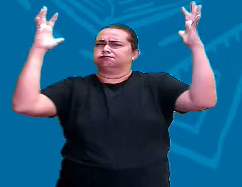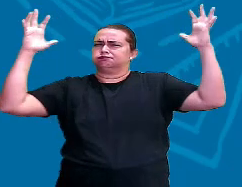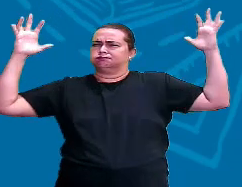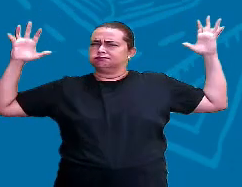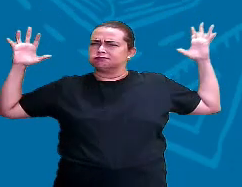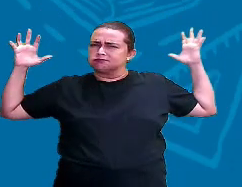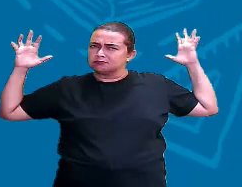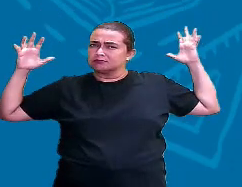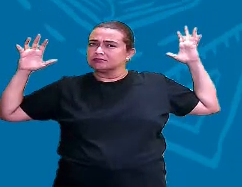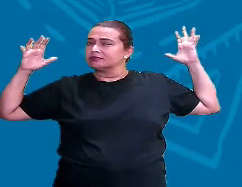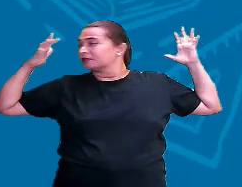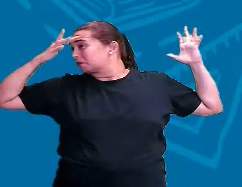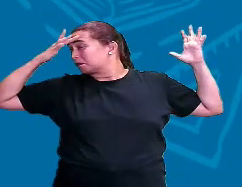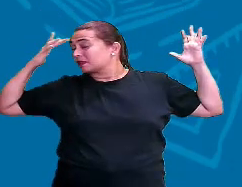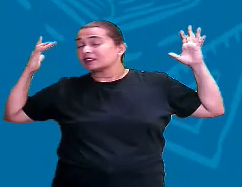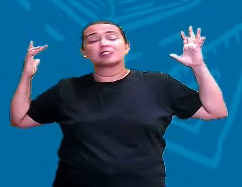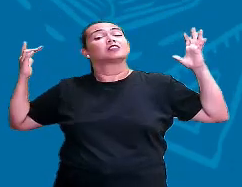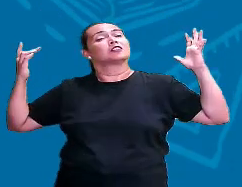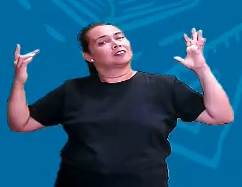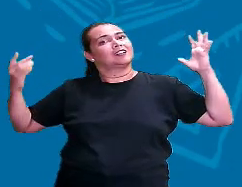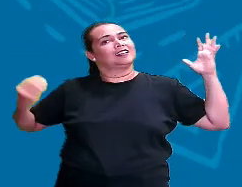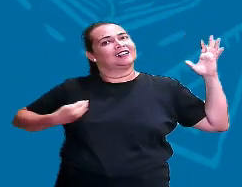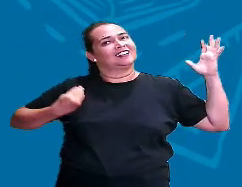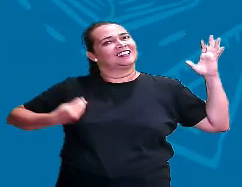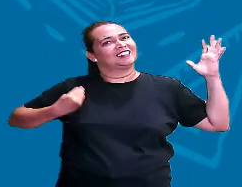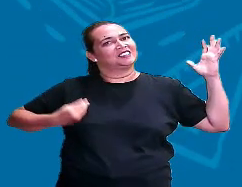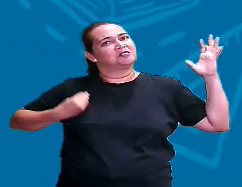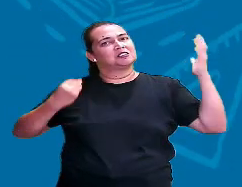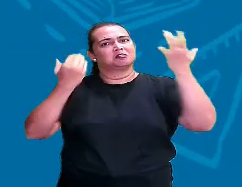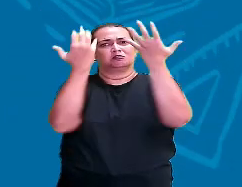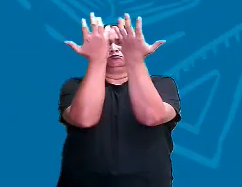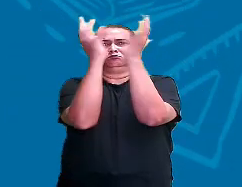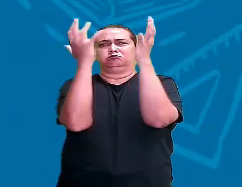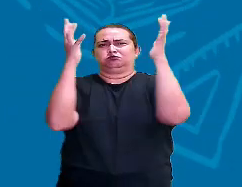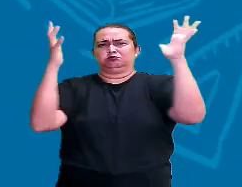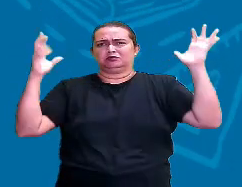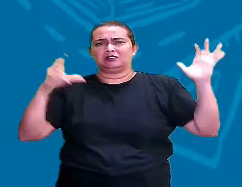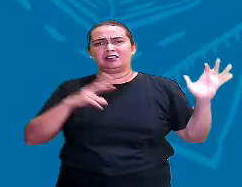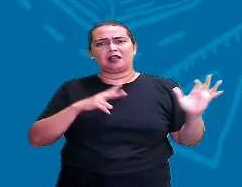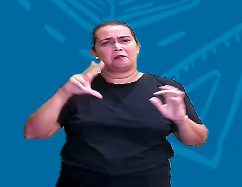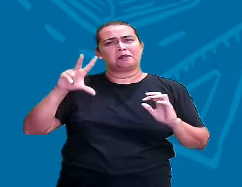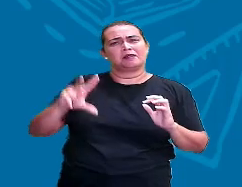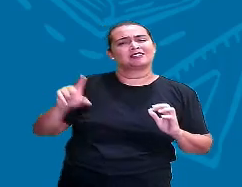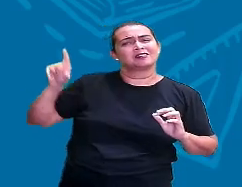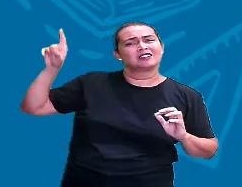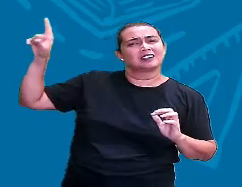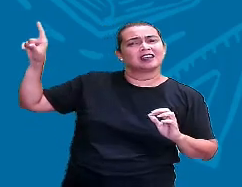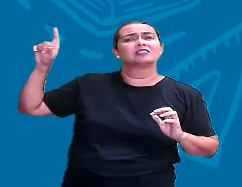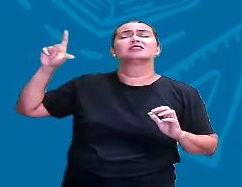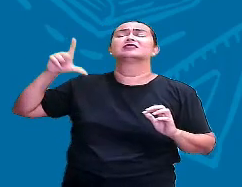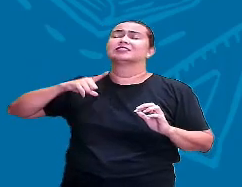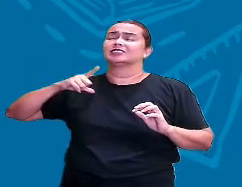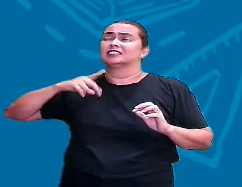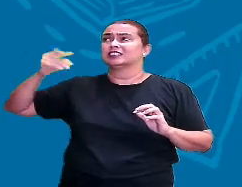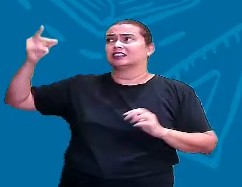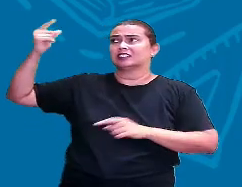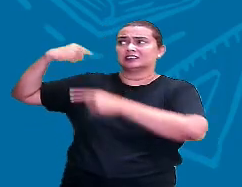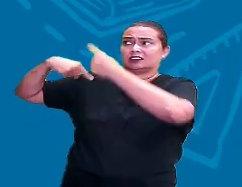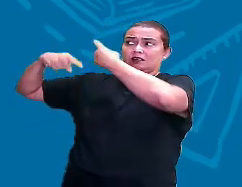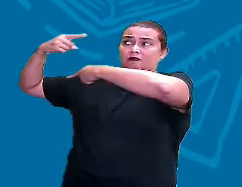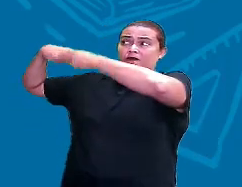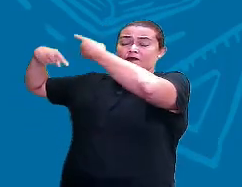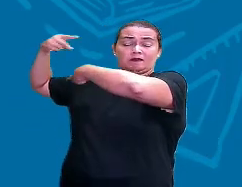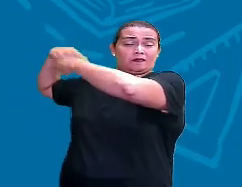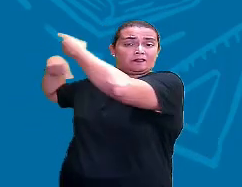aquele que veio da floresta. Então, mesmo o pessoal que veio de Portugal que tinha esse sobrenome, é porque já tinham antepassados